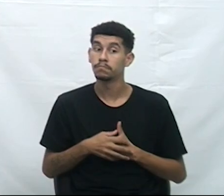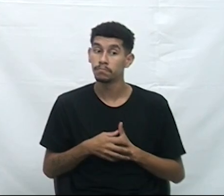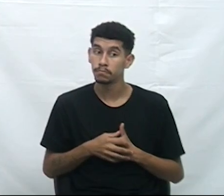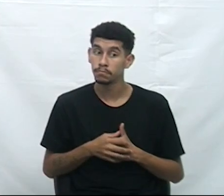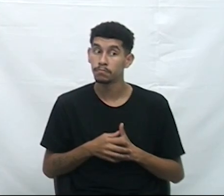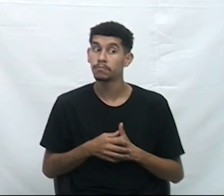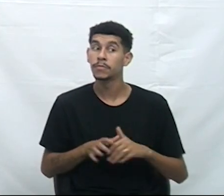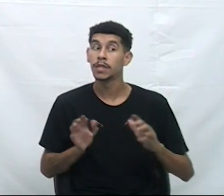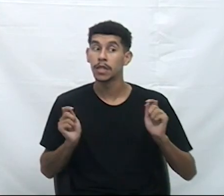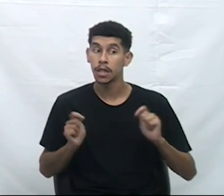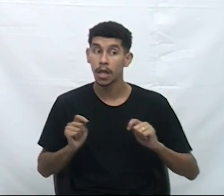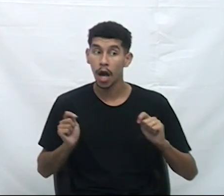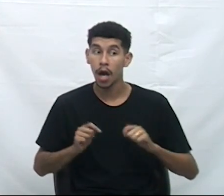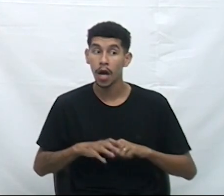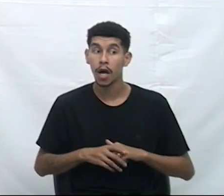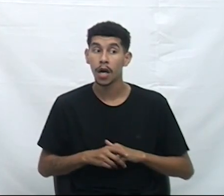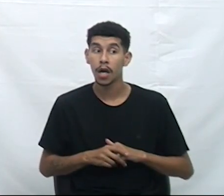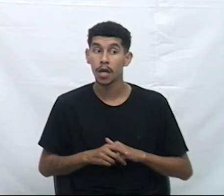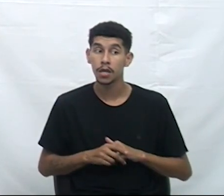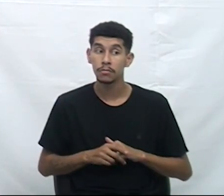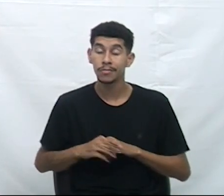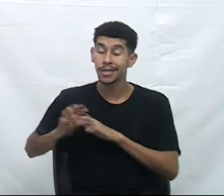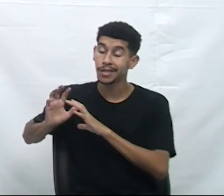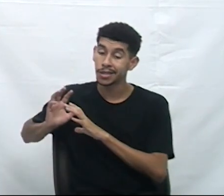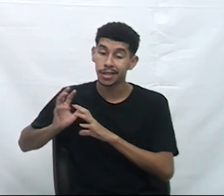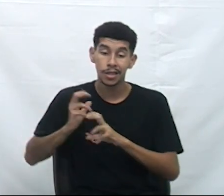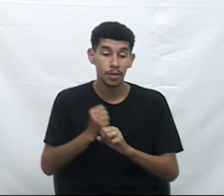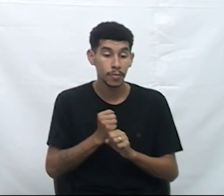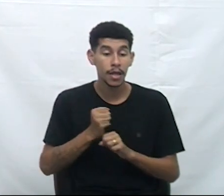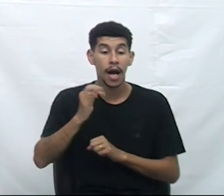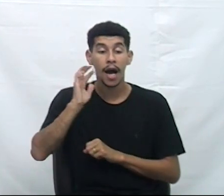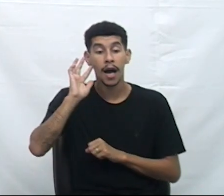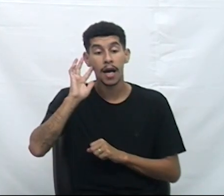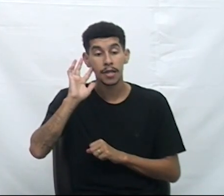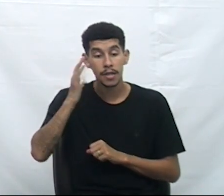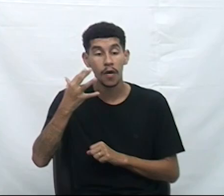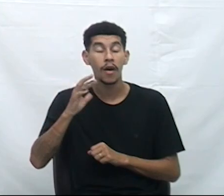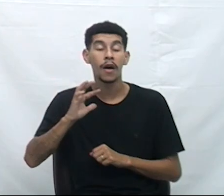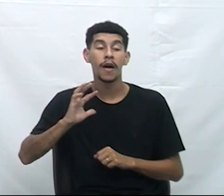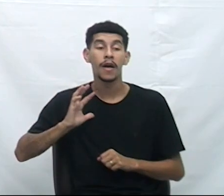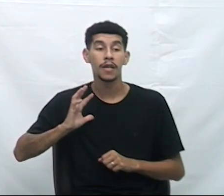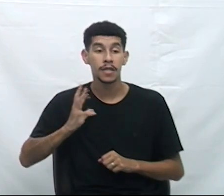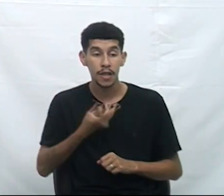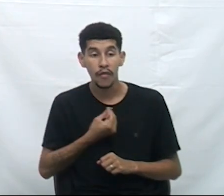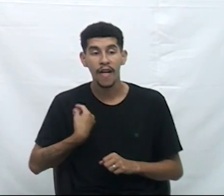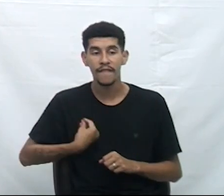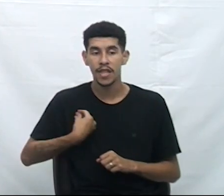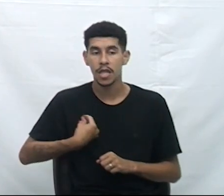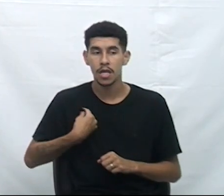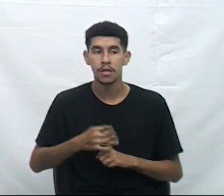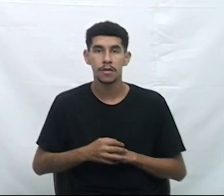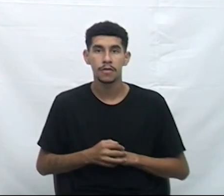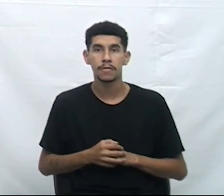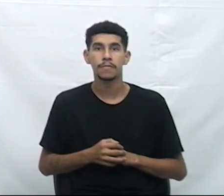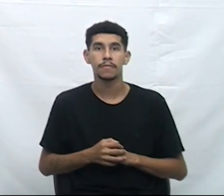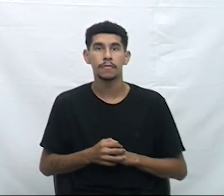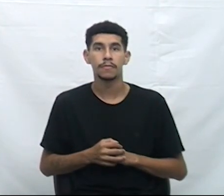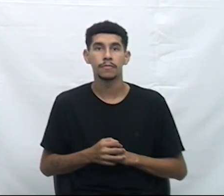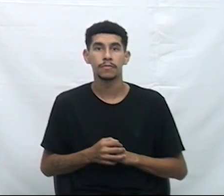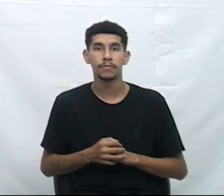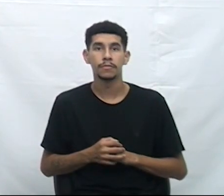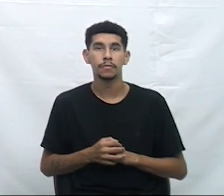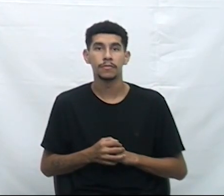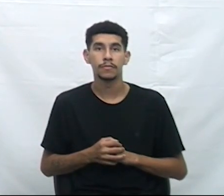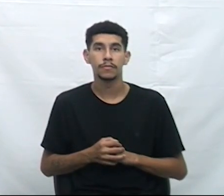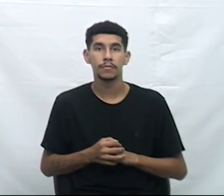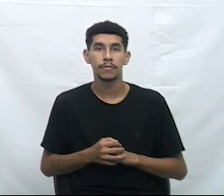puderam recuperar a vida, a